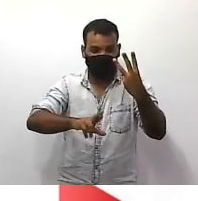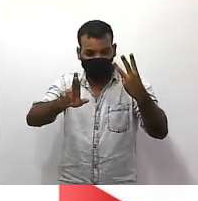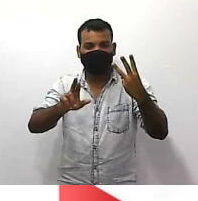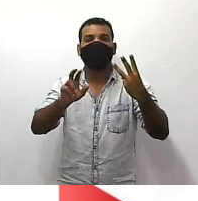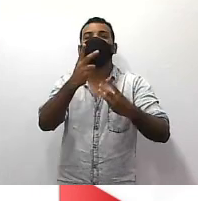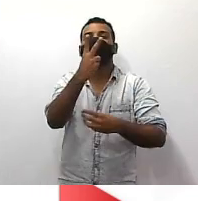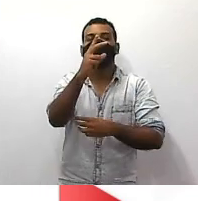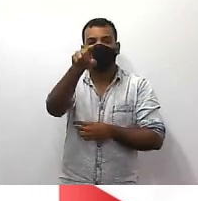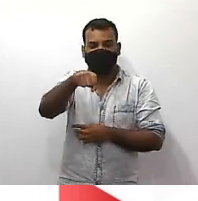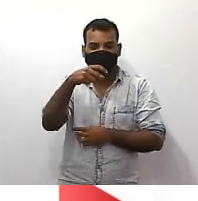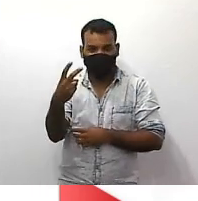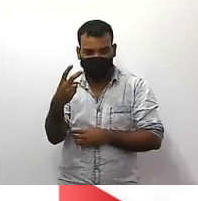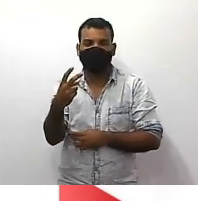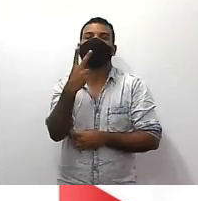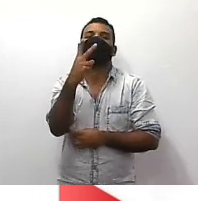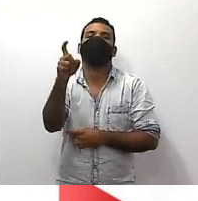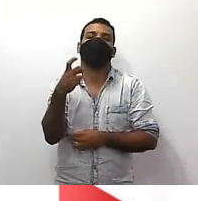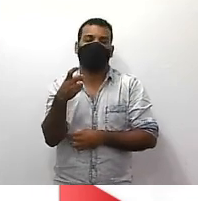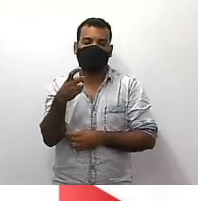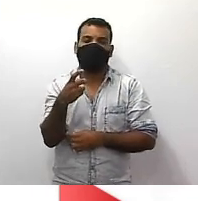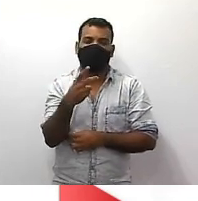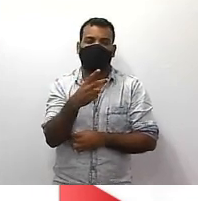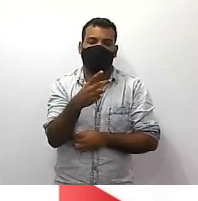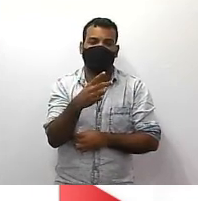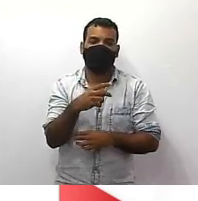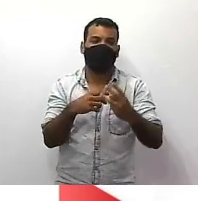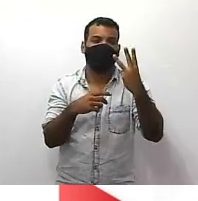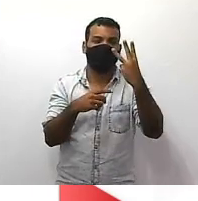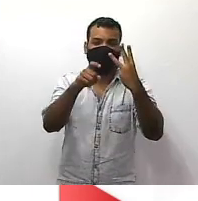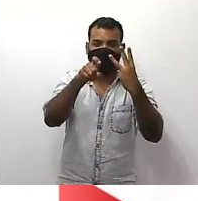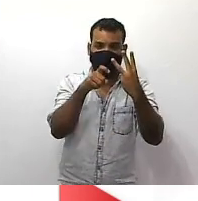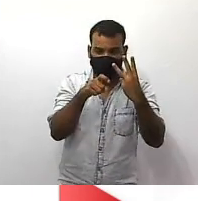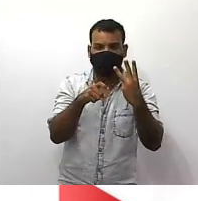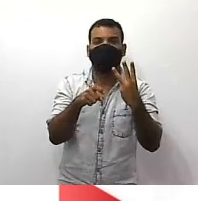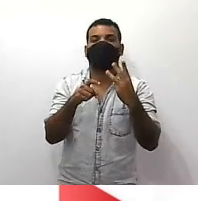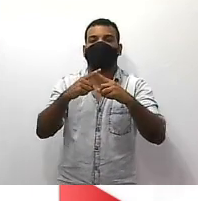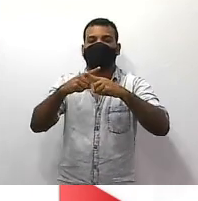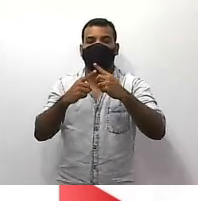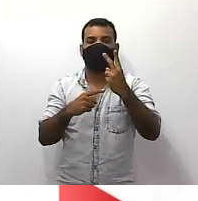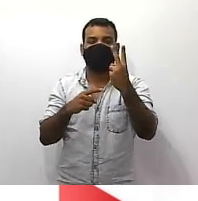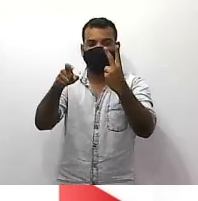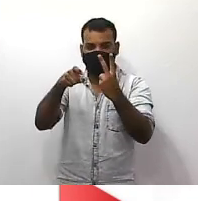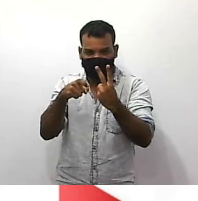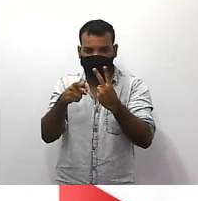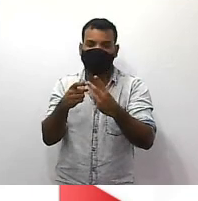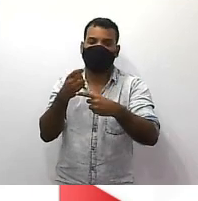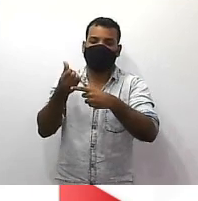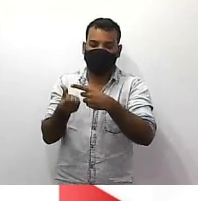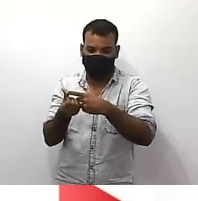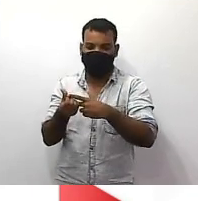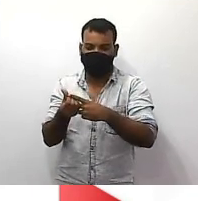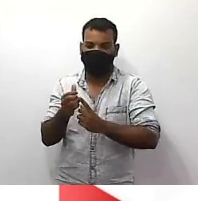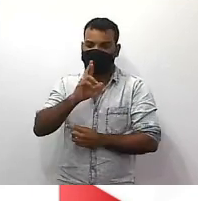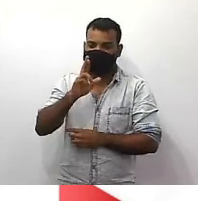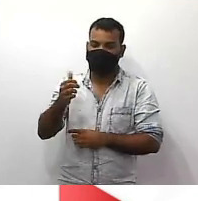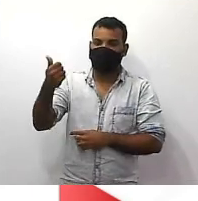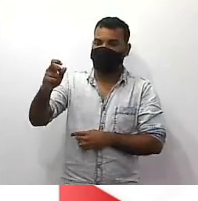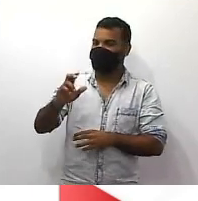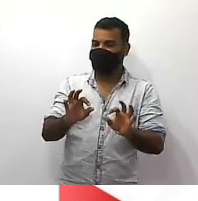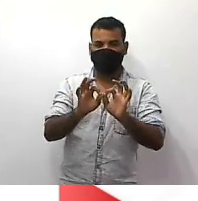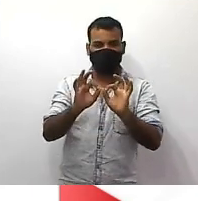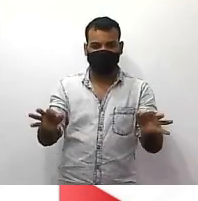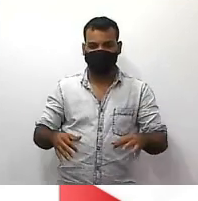vezes x 2x então eu tenho 3x mais 2x sobre 6 e isso é igual a 15 pronto simples assim